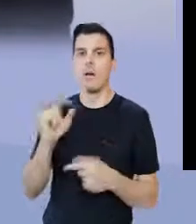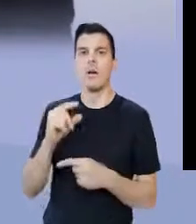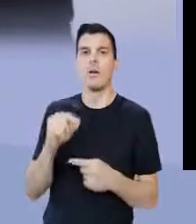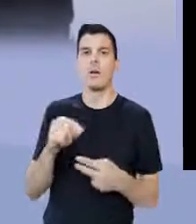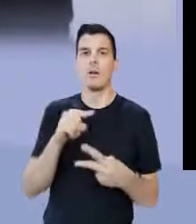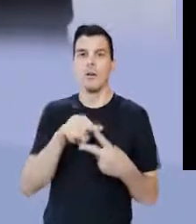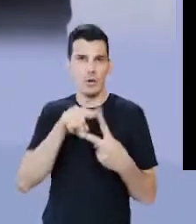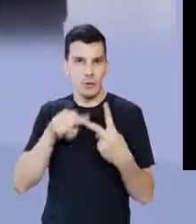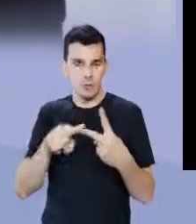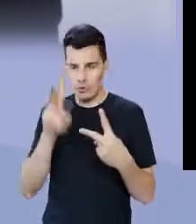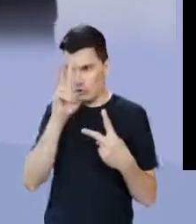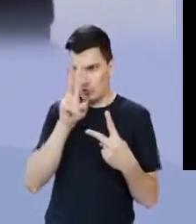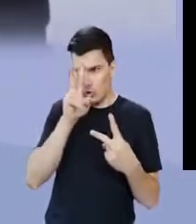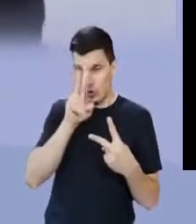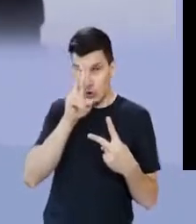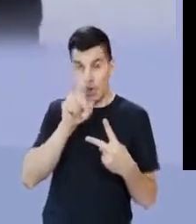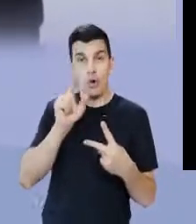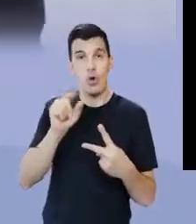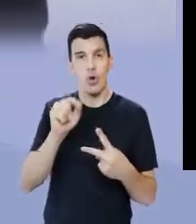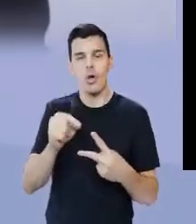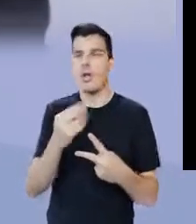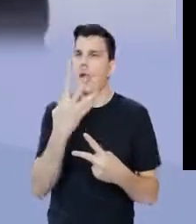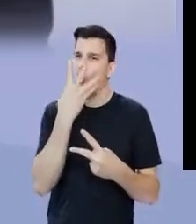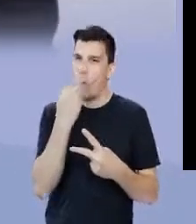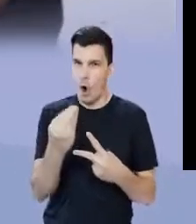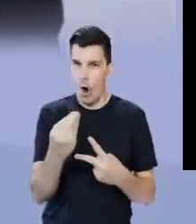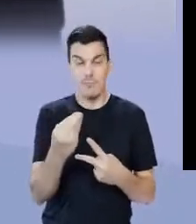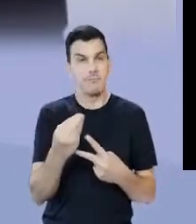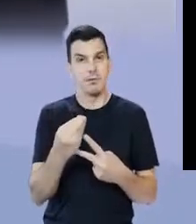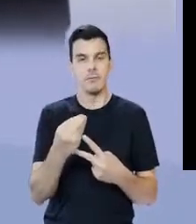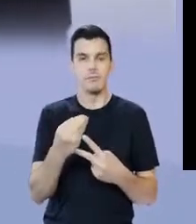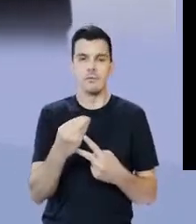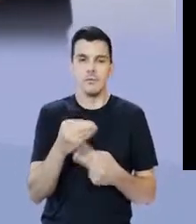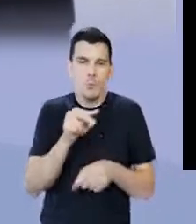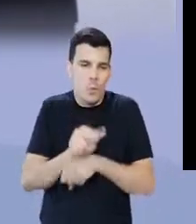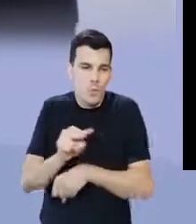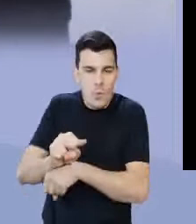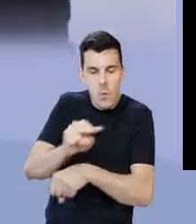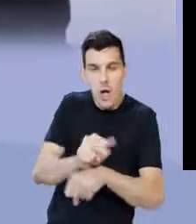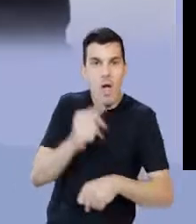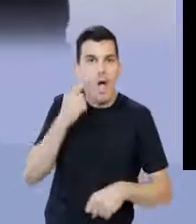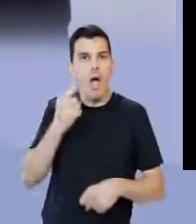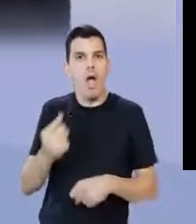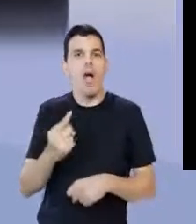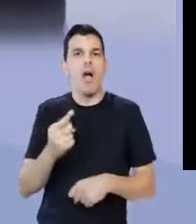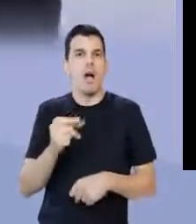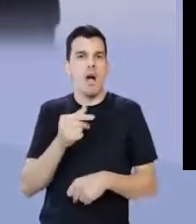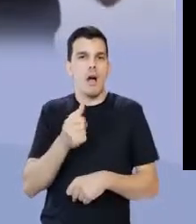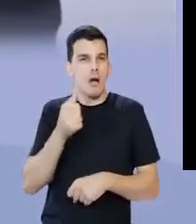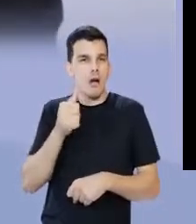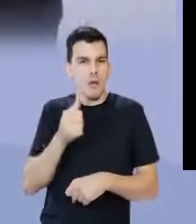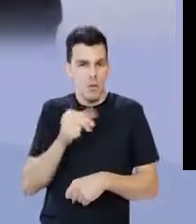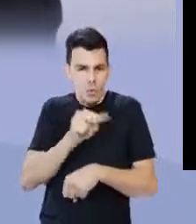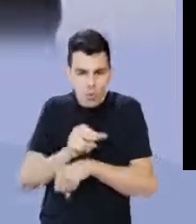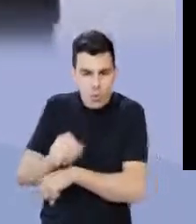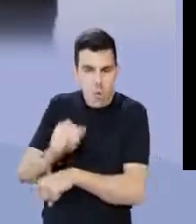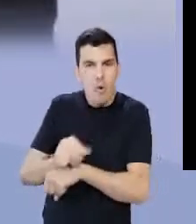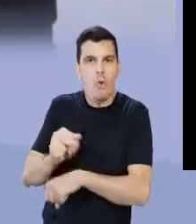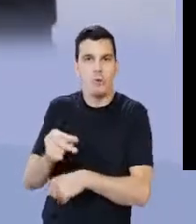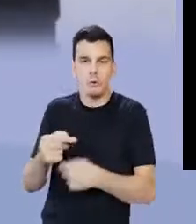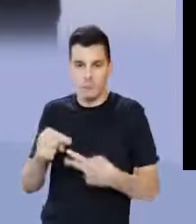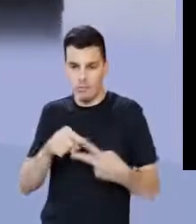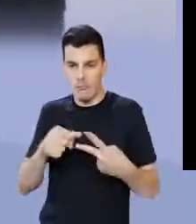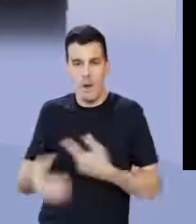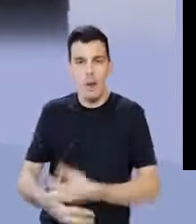do Remo, os dois irmãos que haviam sido alimentados pela loba. Lembra? E aí, né, e ali alimentados, foram